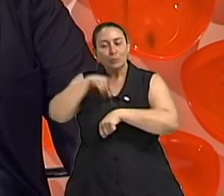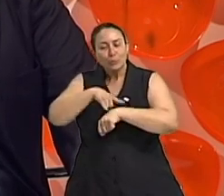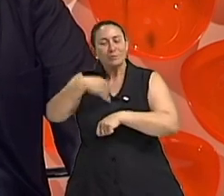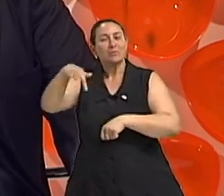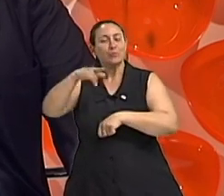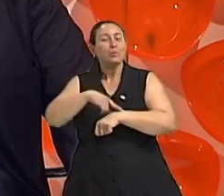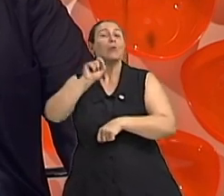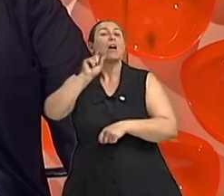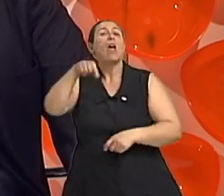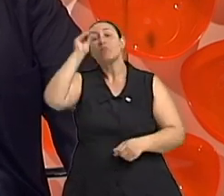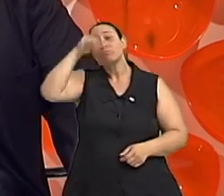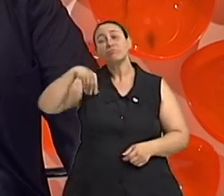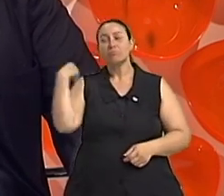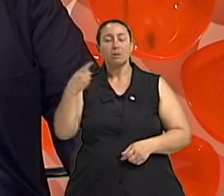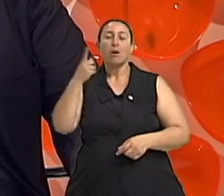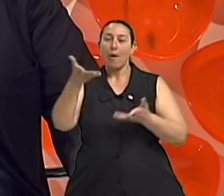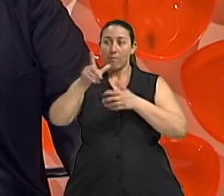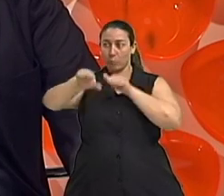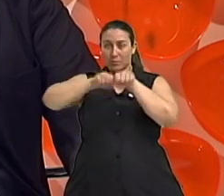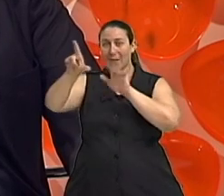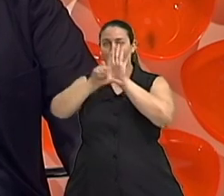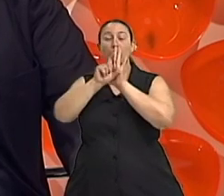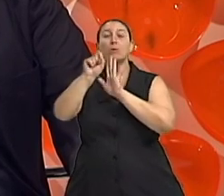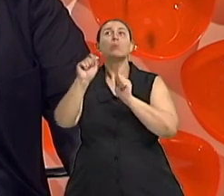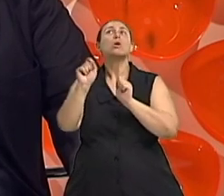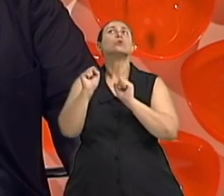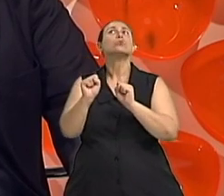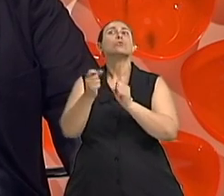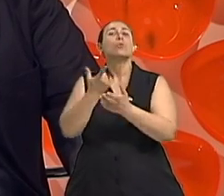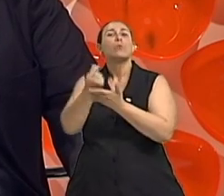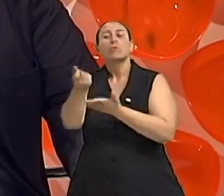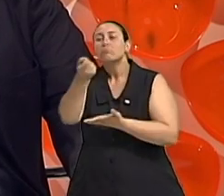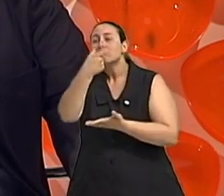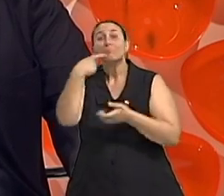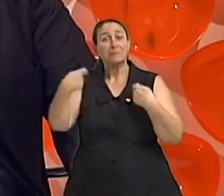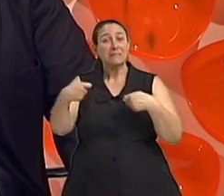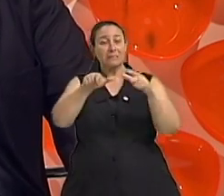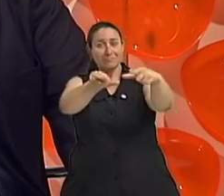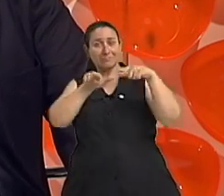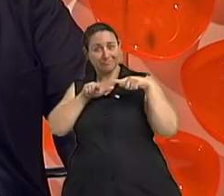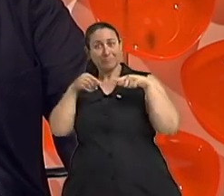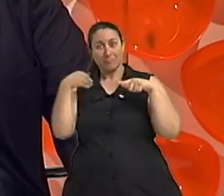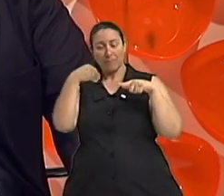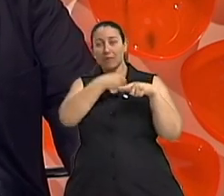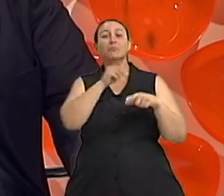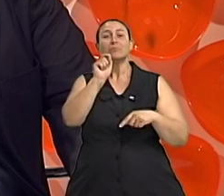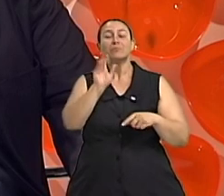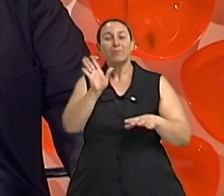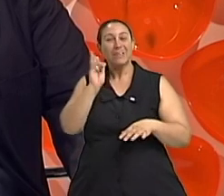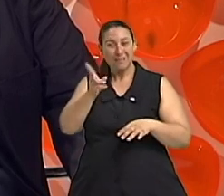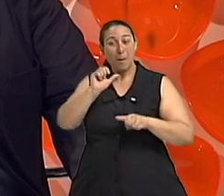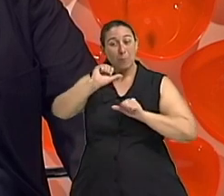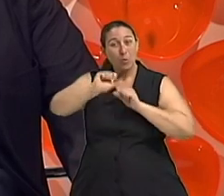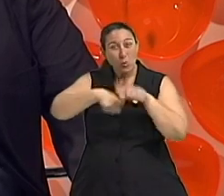desleixada hoje com a mudança da lei só pode-se comprar antibiótico com receita e em seguida que houve